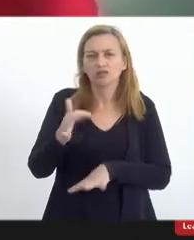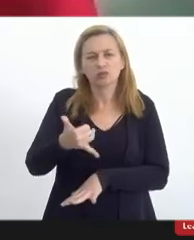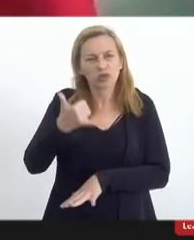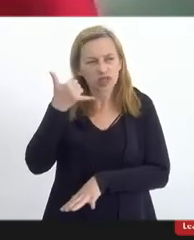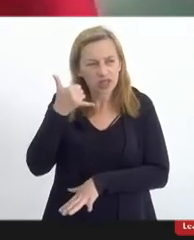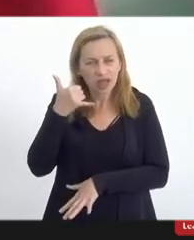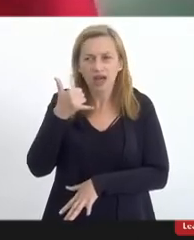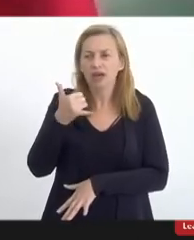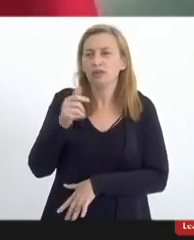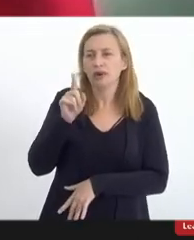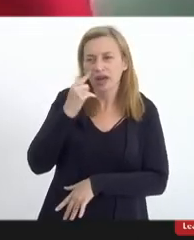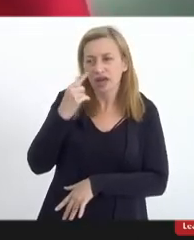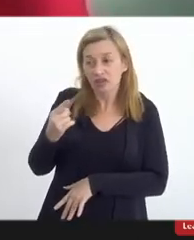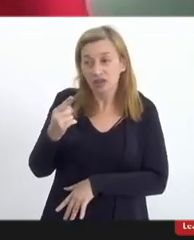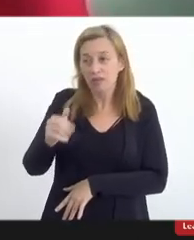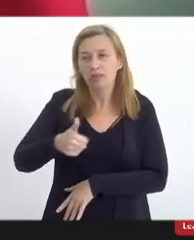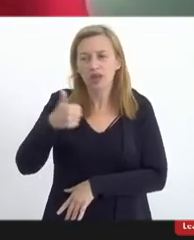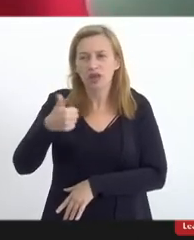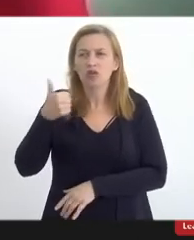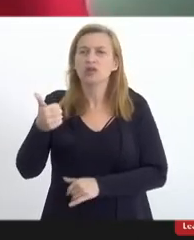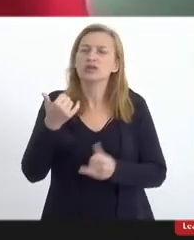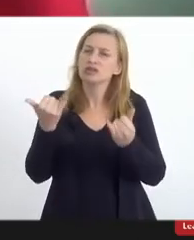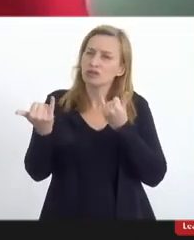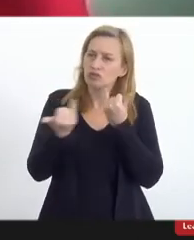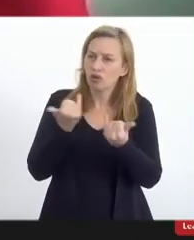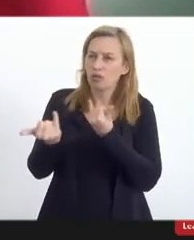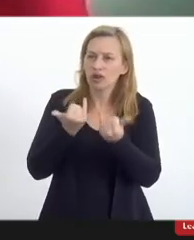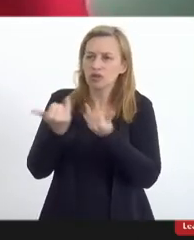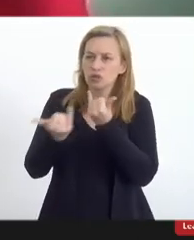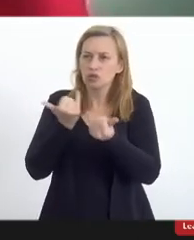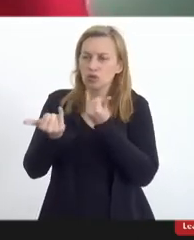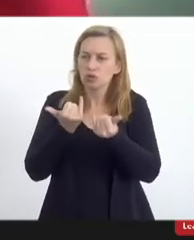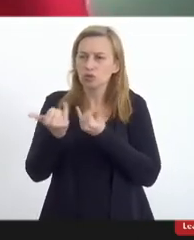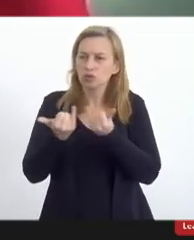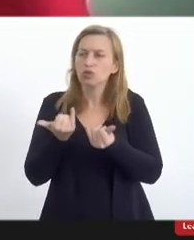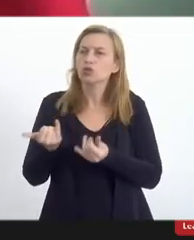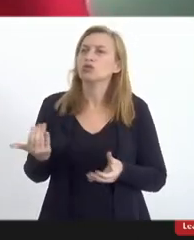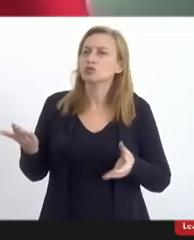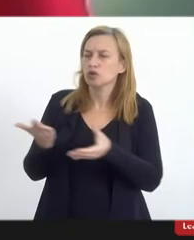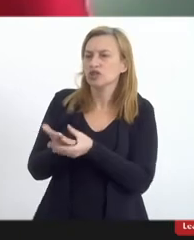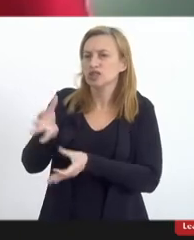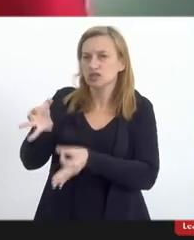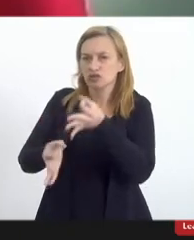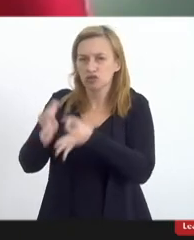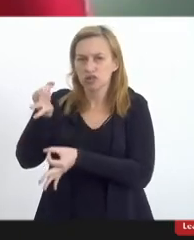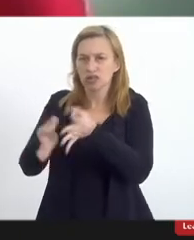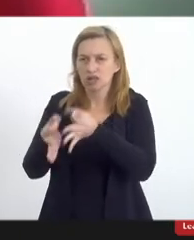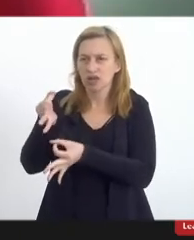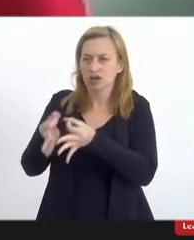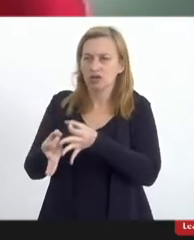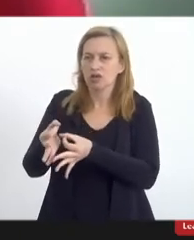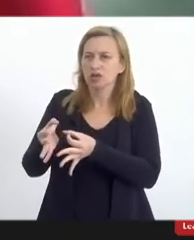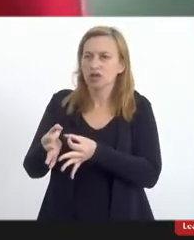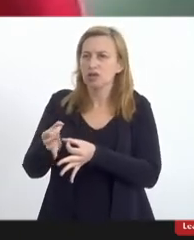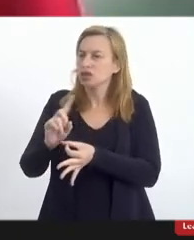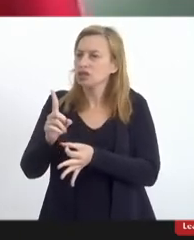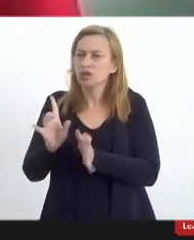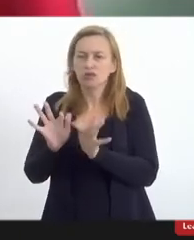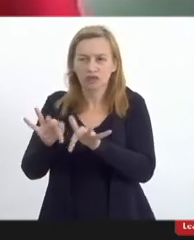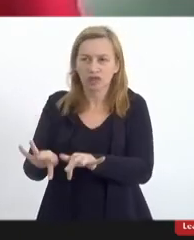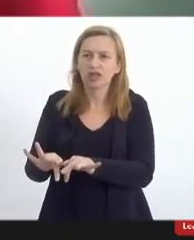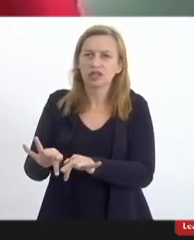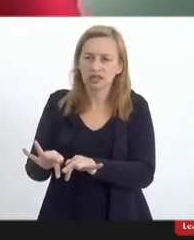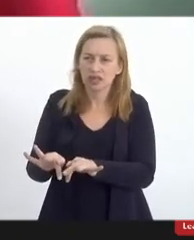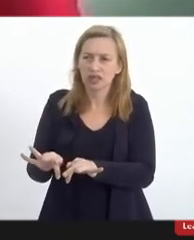para verificar maiores informações sobre o andamento do procedimento judicial que ainda não foi concluído a